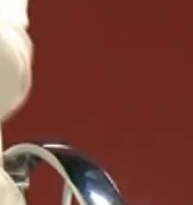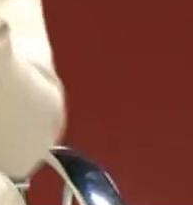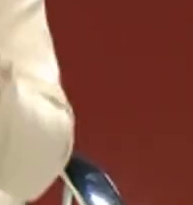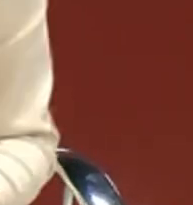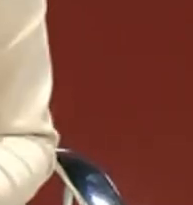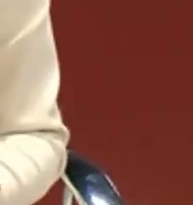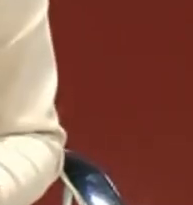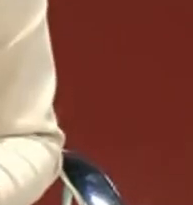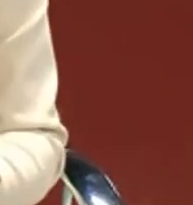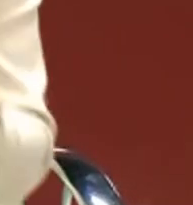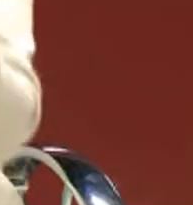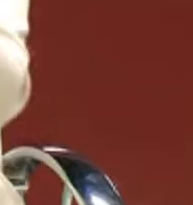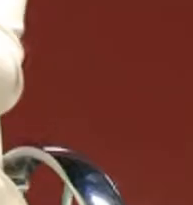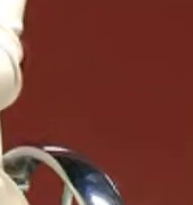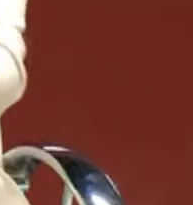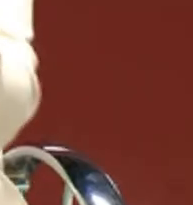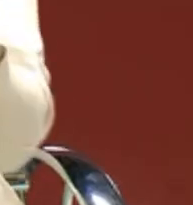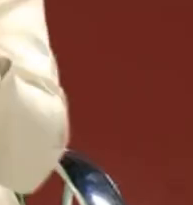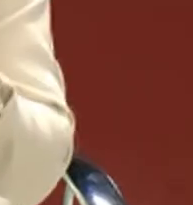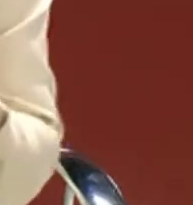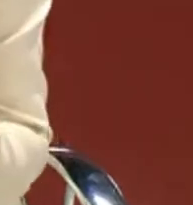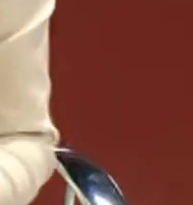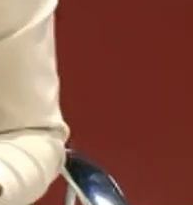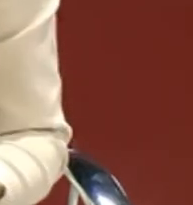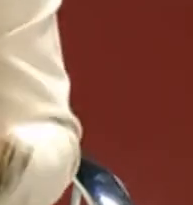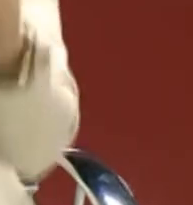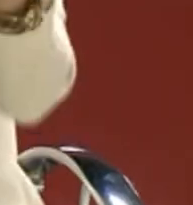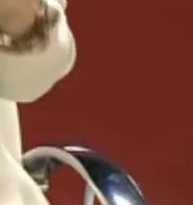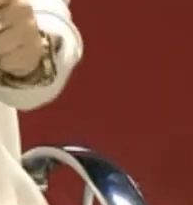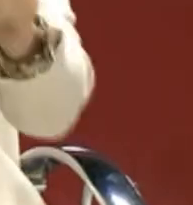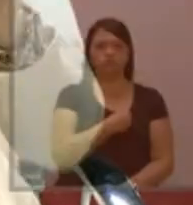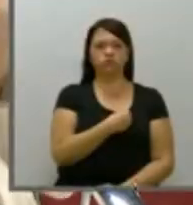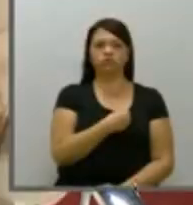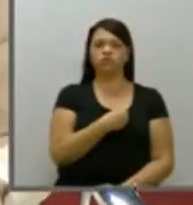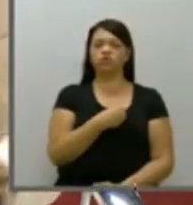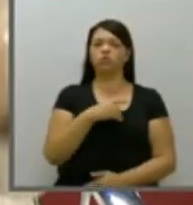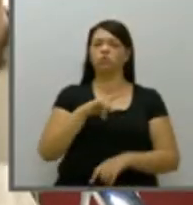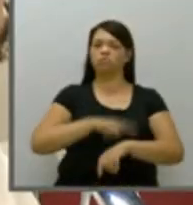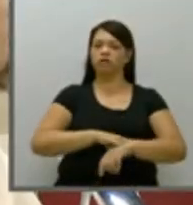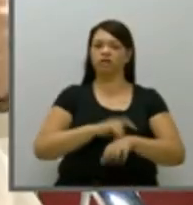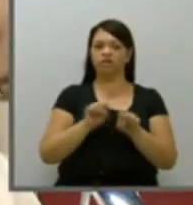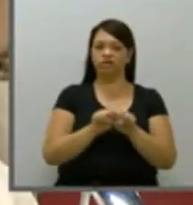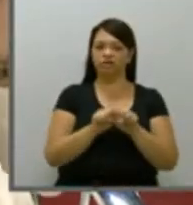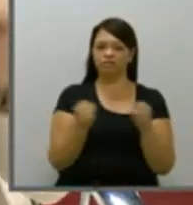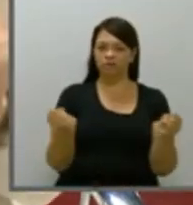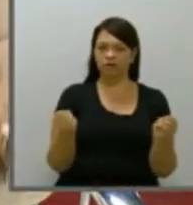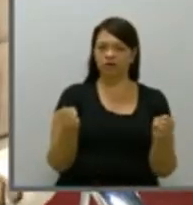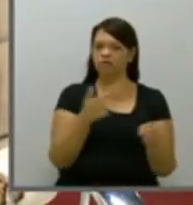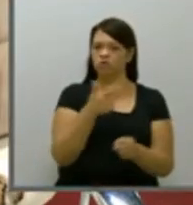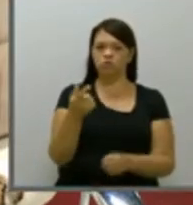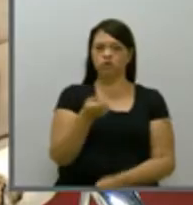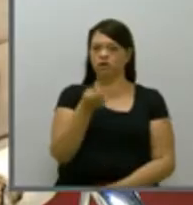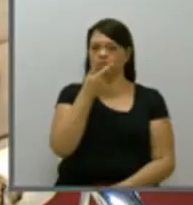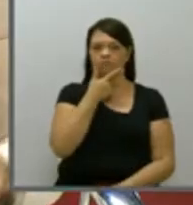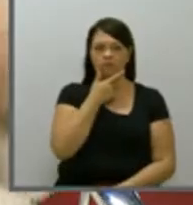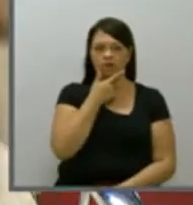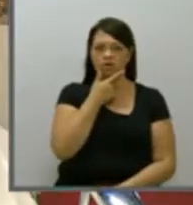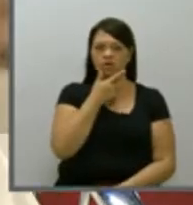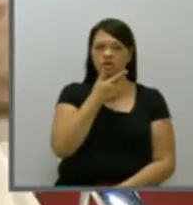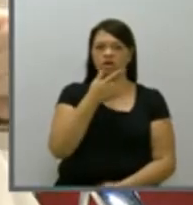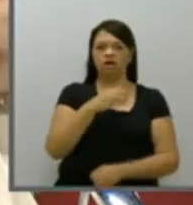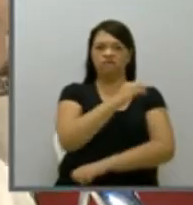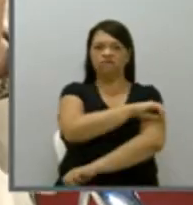não tem médico, o 24 horas está sucateado, o banheiro está quebrado, não tem medicamento na farmácia municipal,